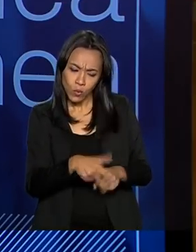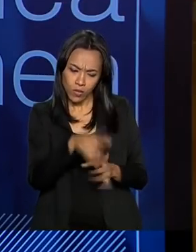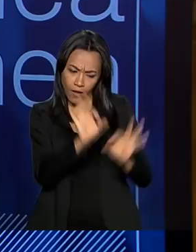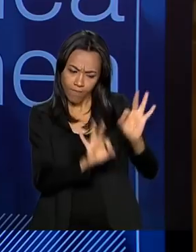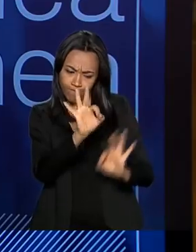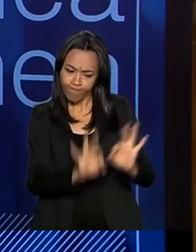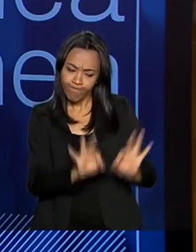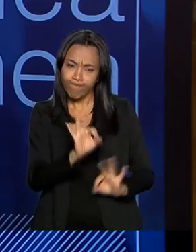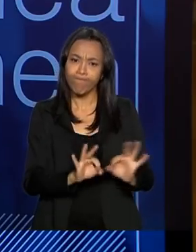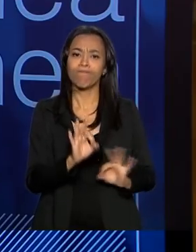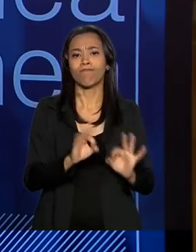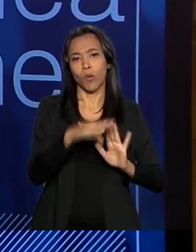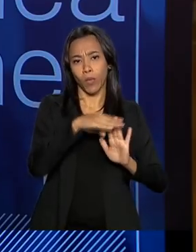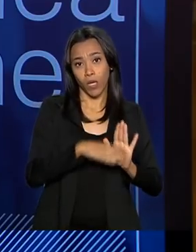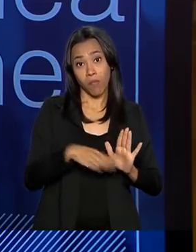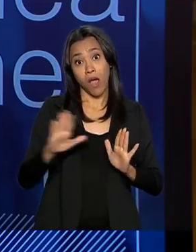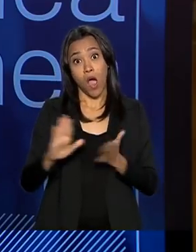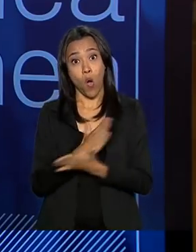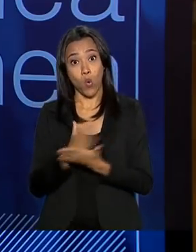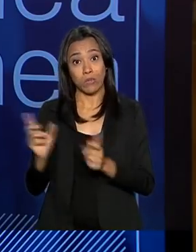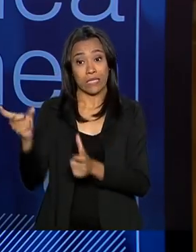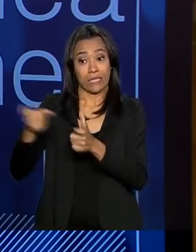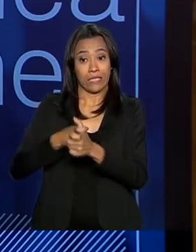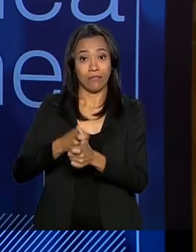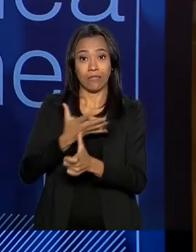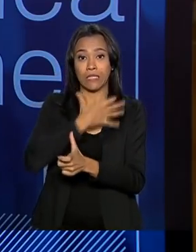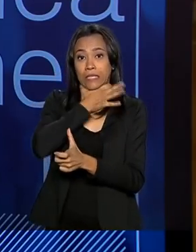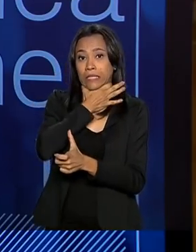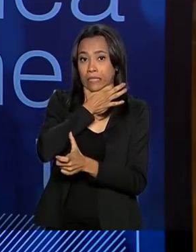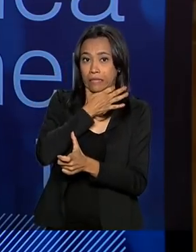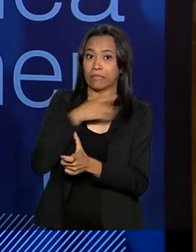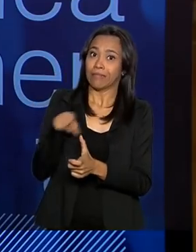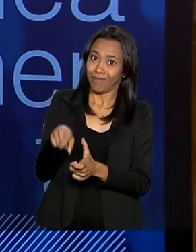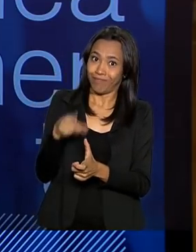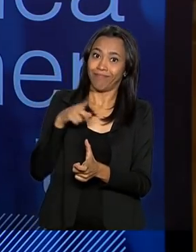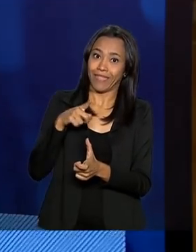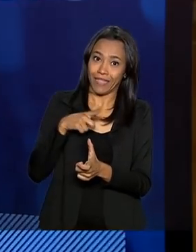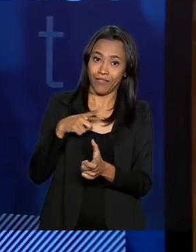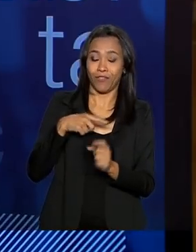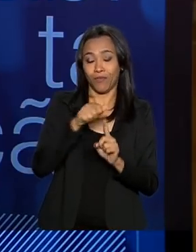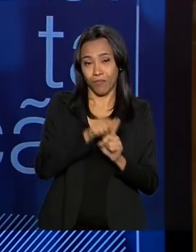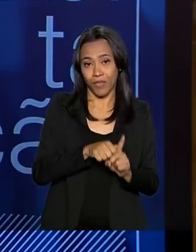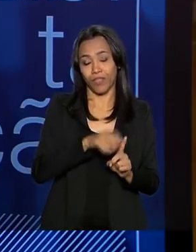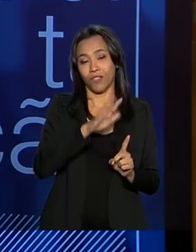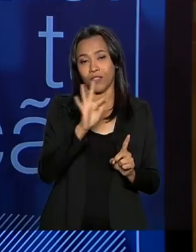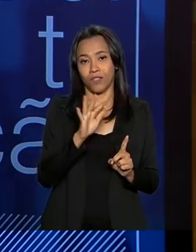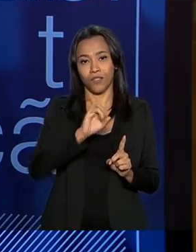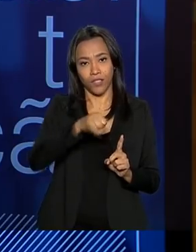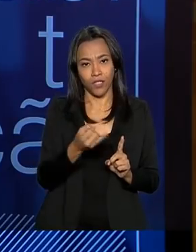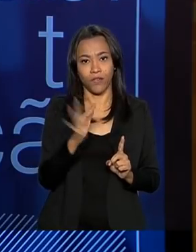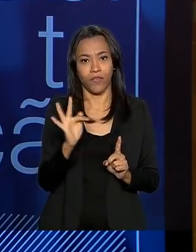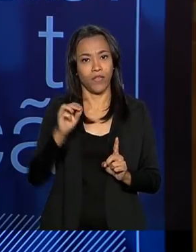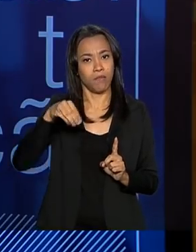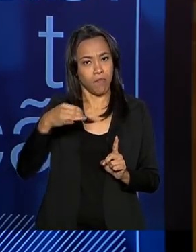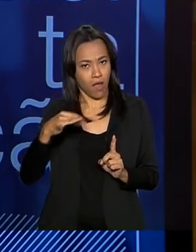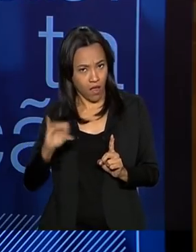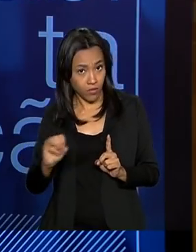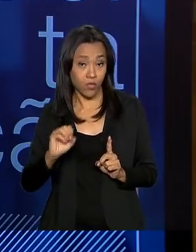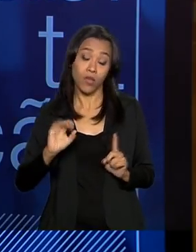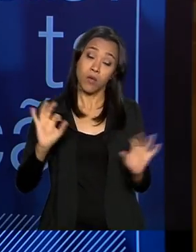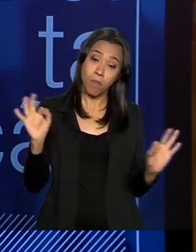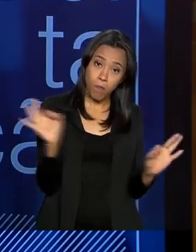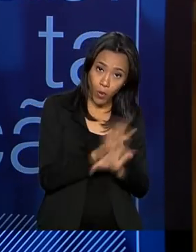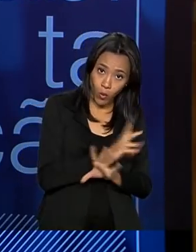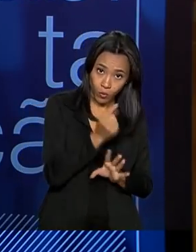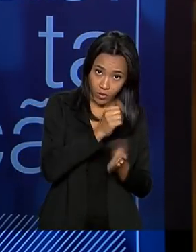dívidas foram contraídas devido a uma escassez de limite de pagamento em janeiro, fevereiro e março. Com isso, a gente regulariza todas as